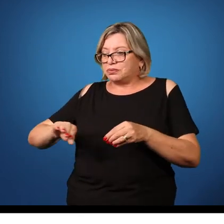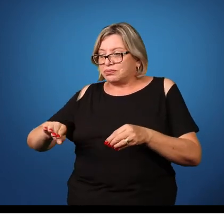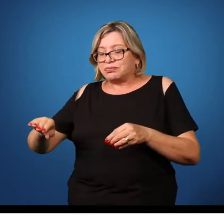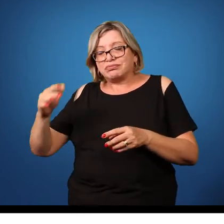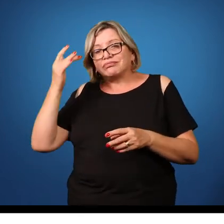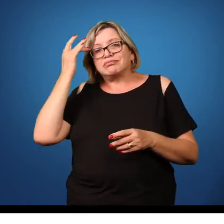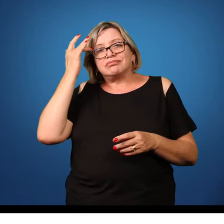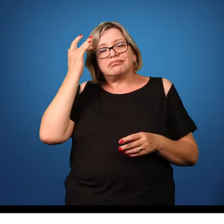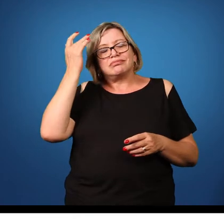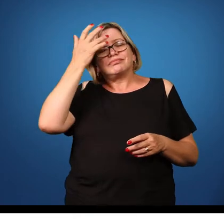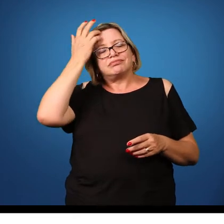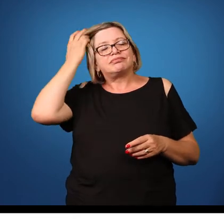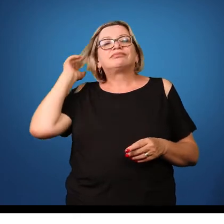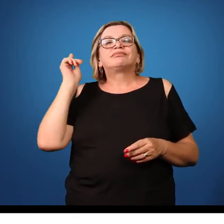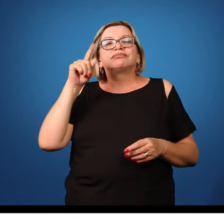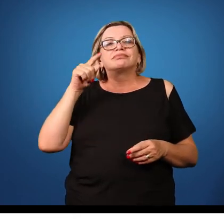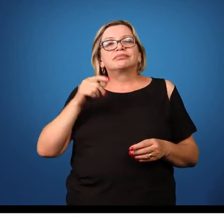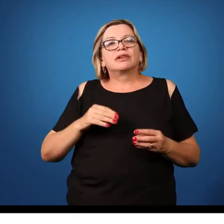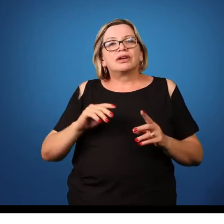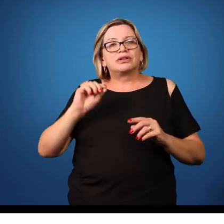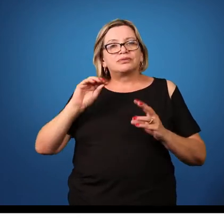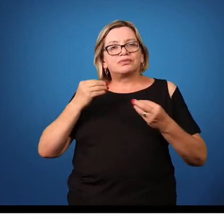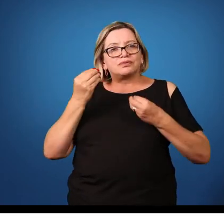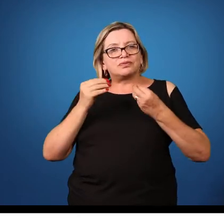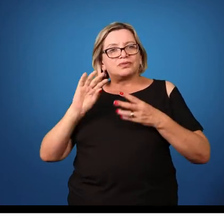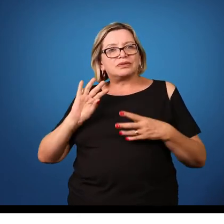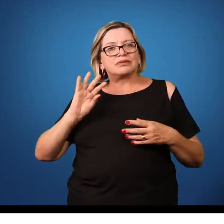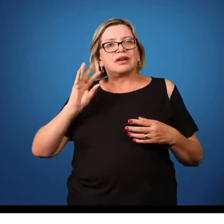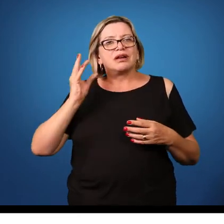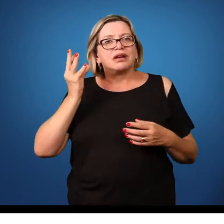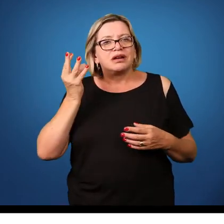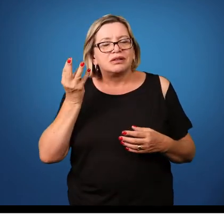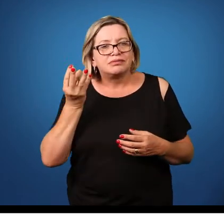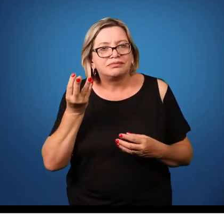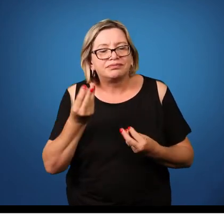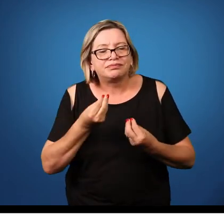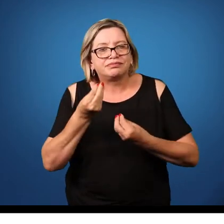maduro. E como ocorre a reprodução